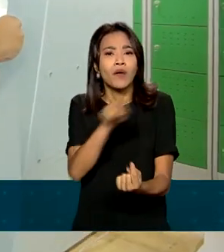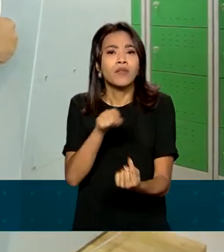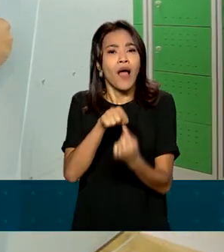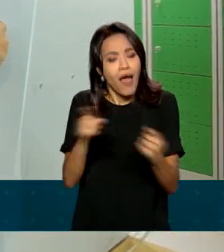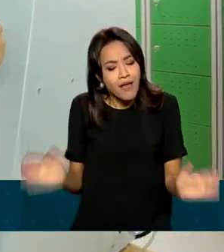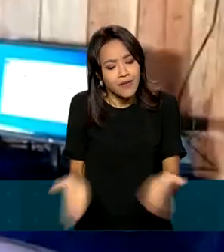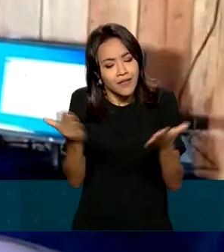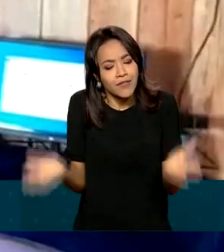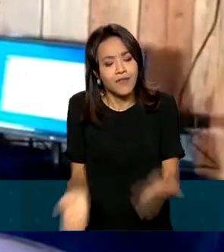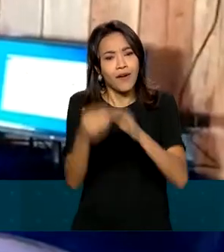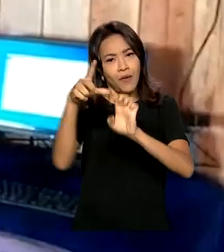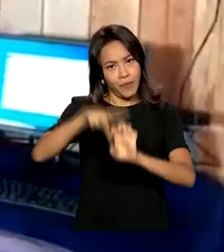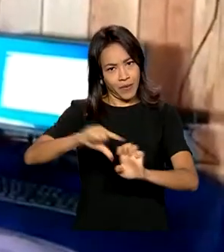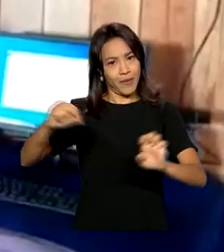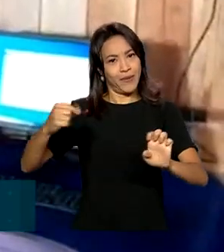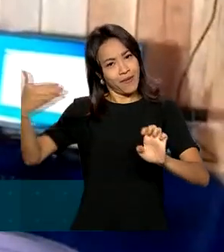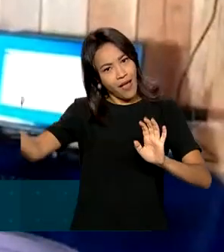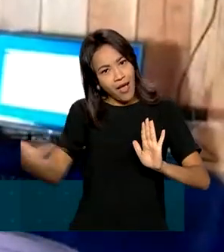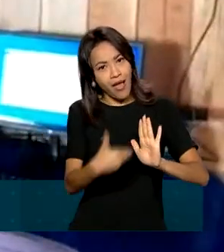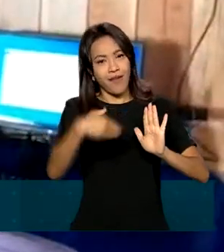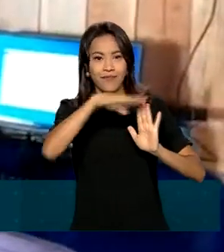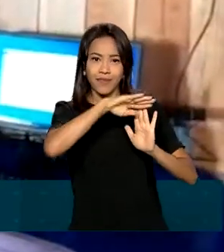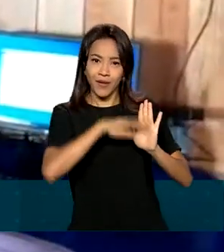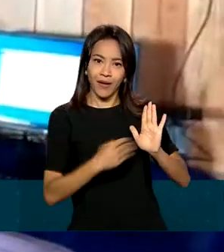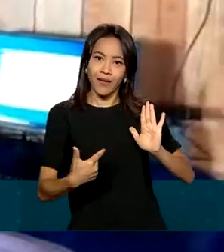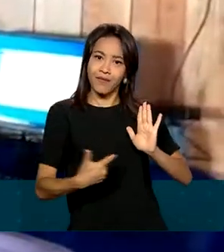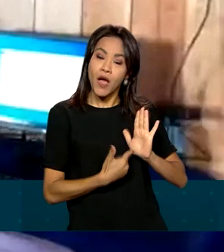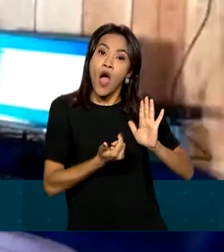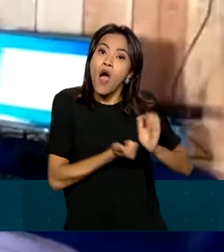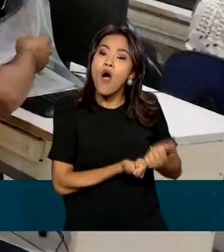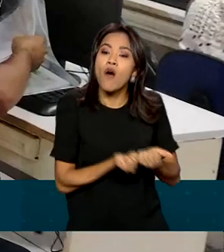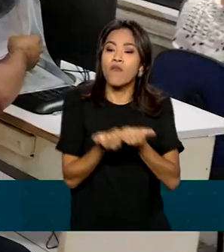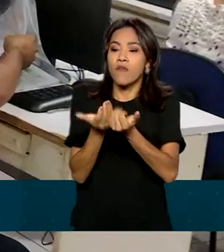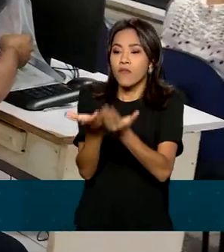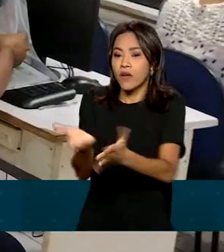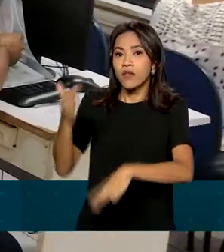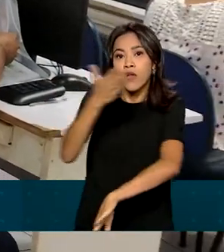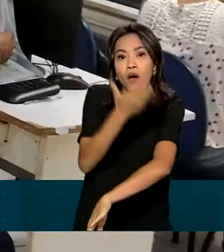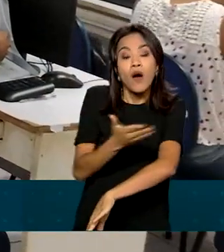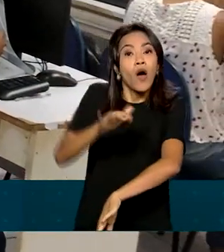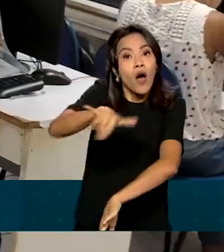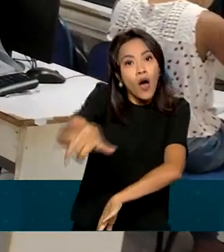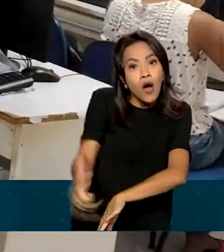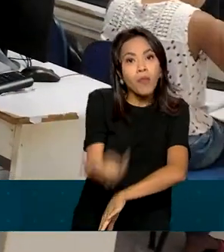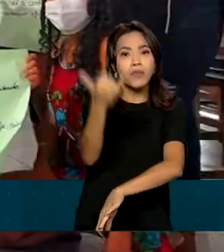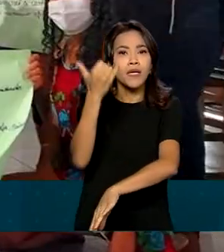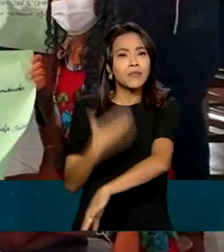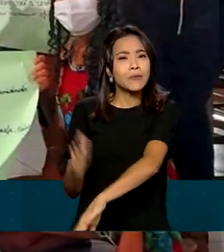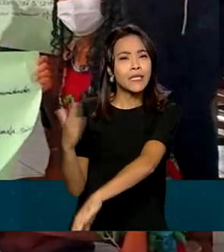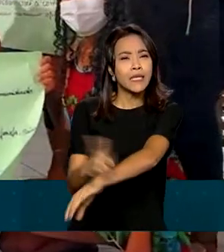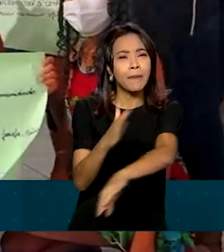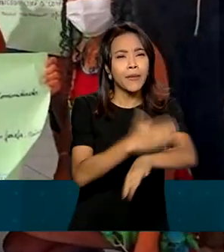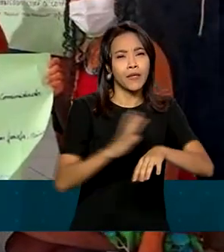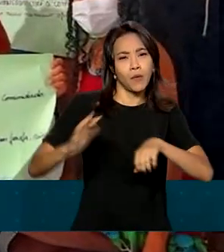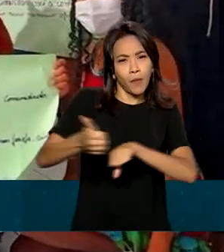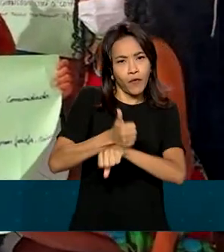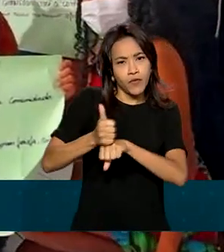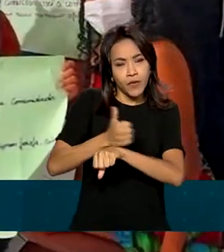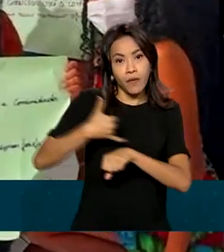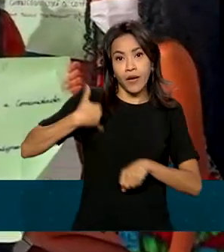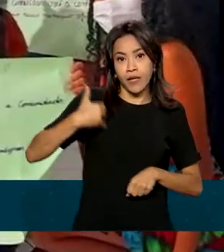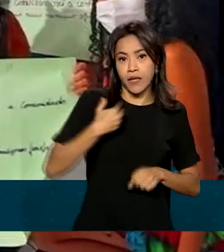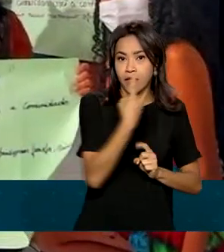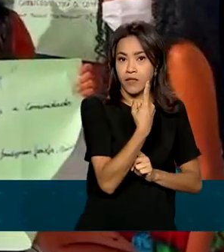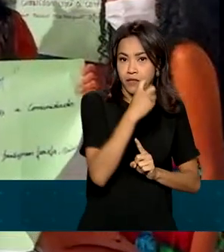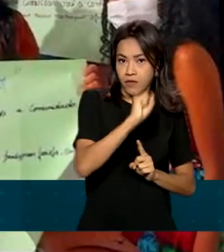empreendedorismo. É o programa Horizonte, que oferece oportunidades por meio da educação profissional para quem tem de 18